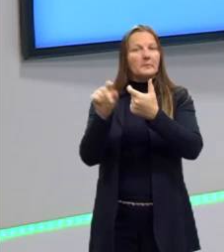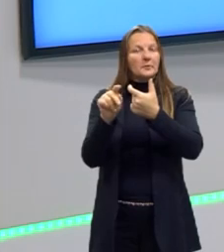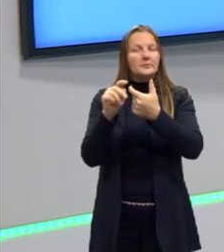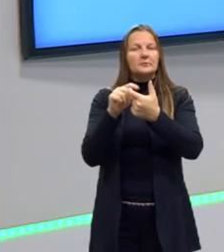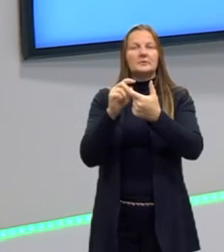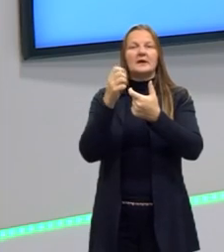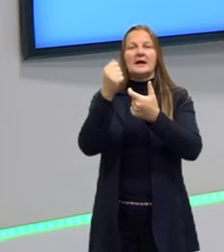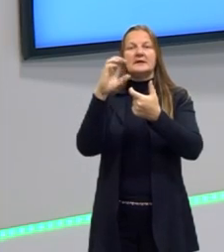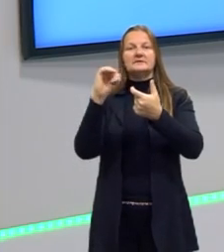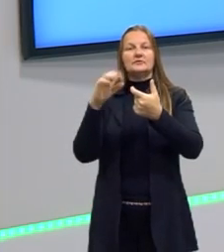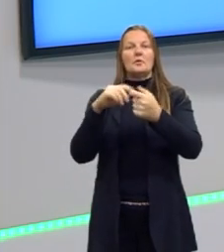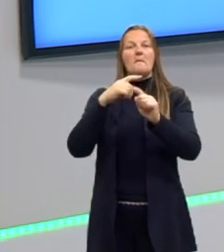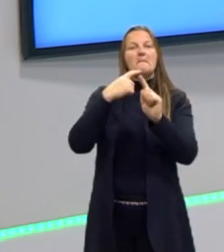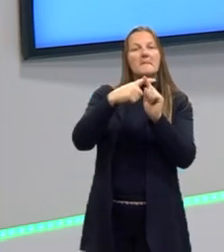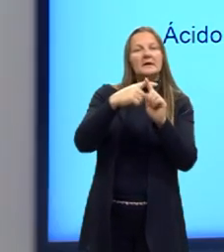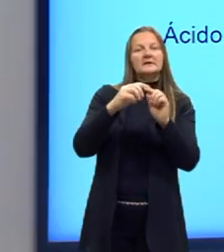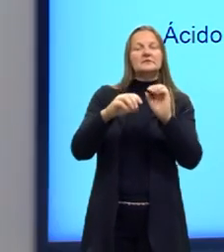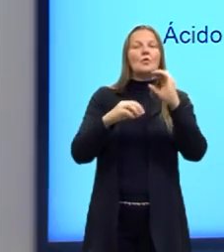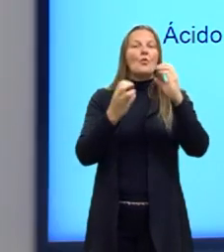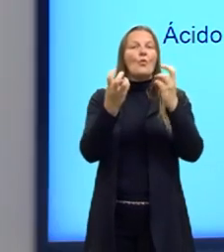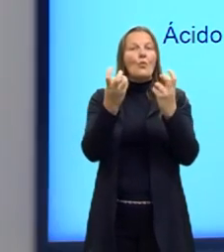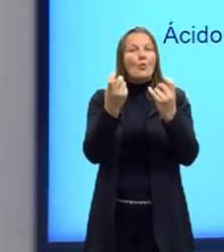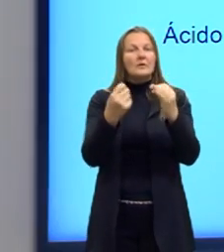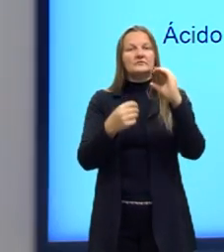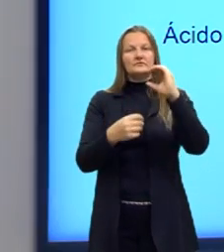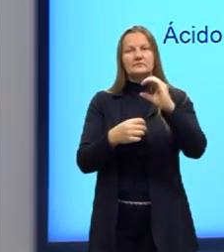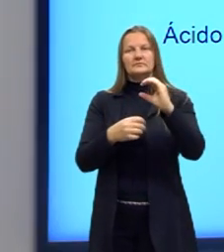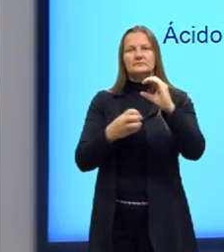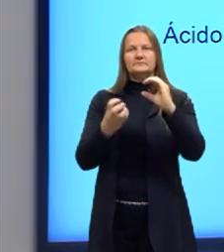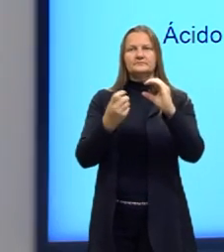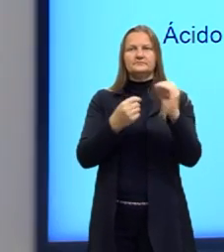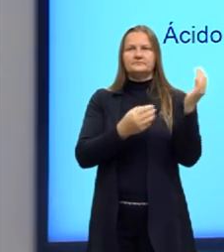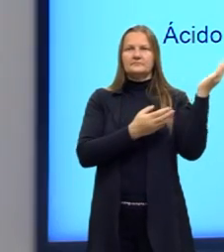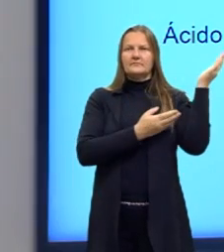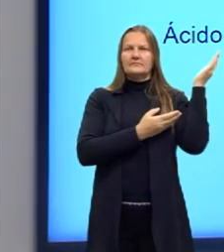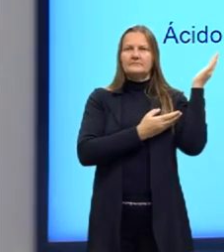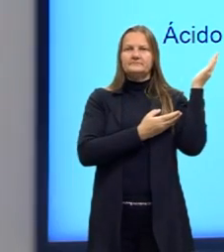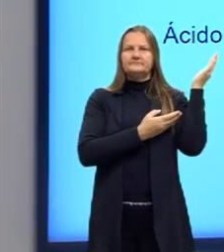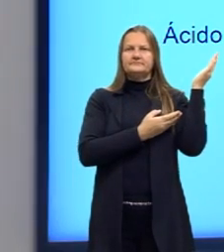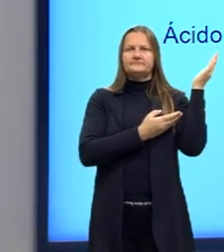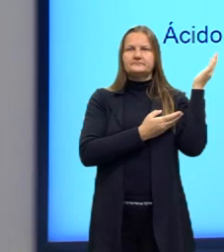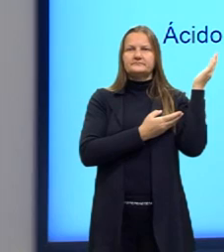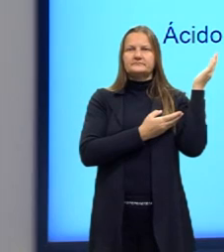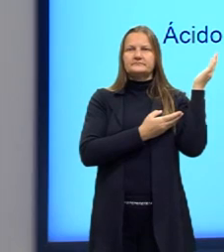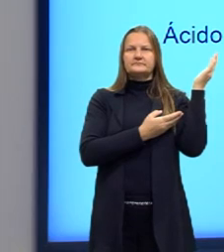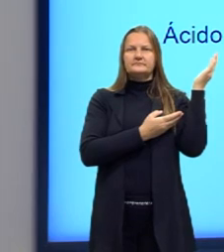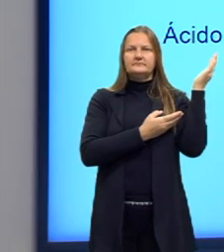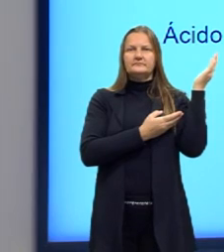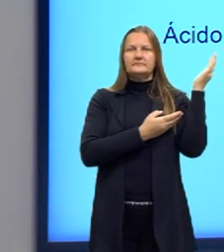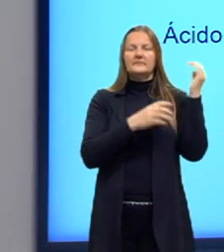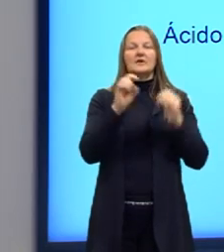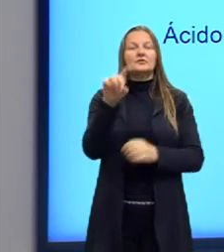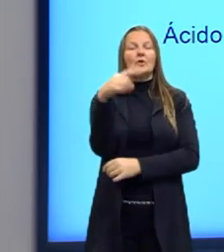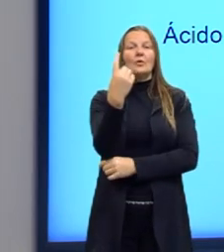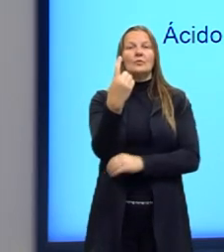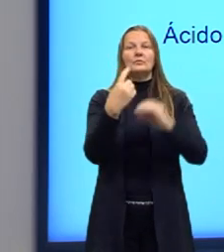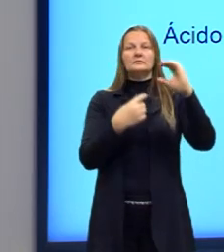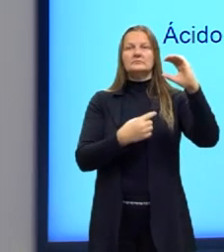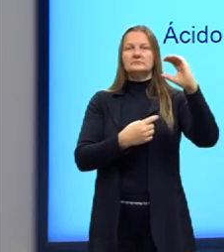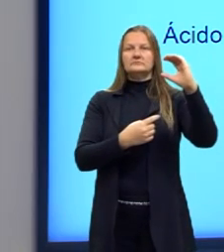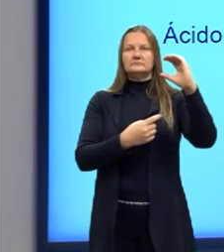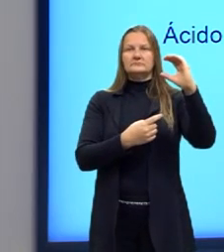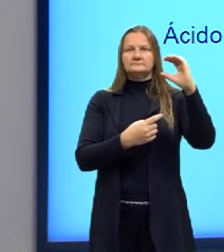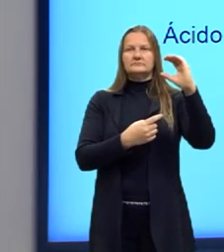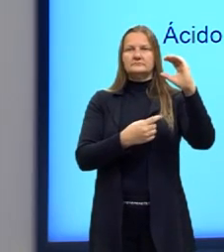Vai ser ácido mais o número de carbono, como neste exemplo aqui eu tenho apenas um carbono na cadeia carbônica, né? Então, vai